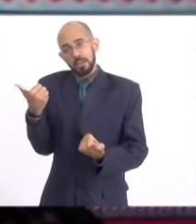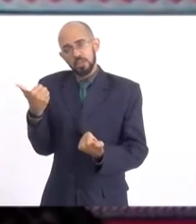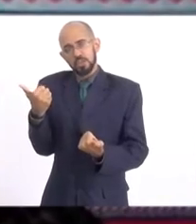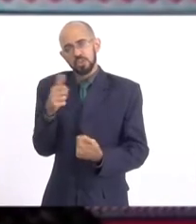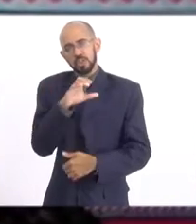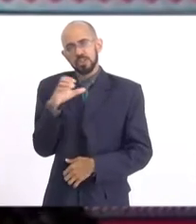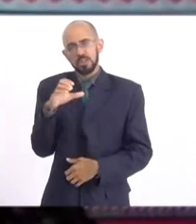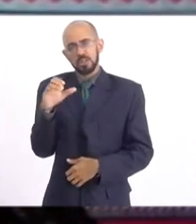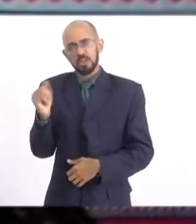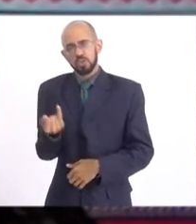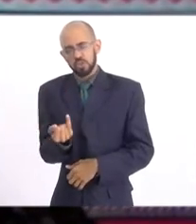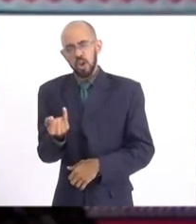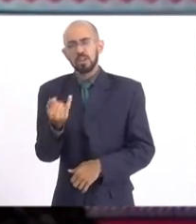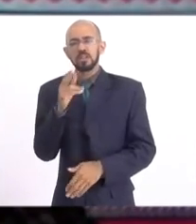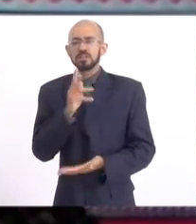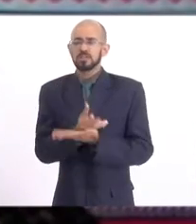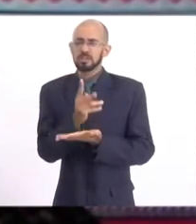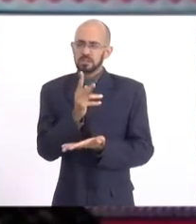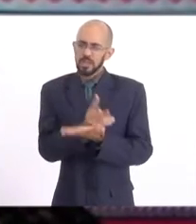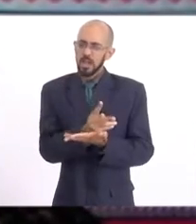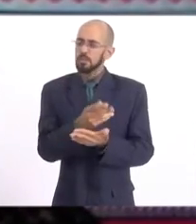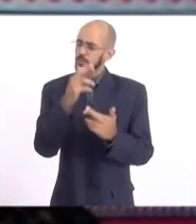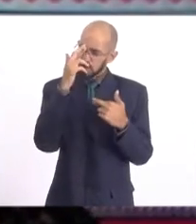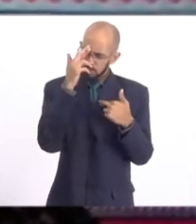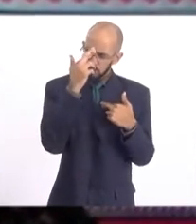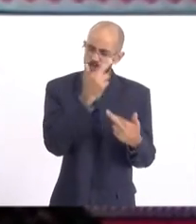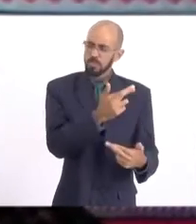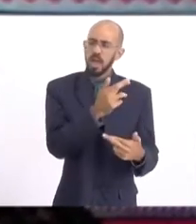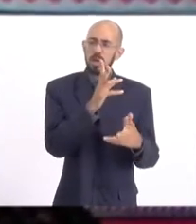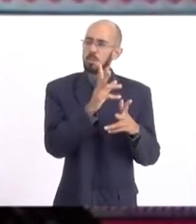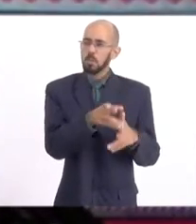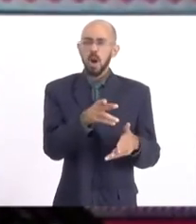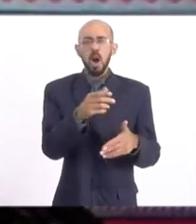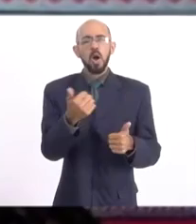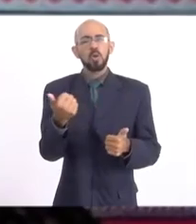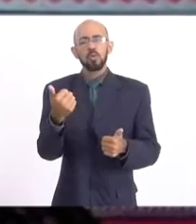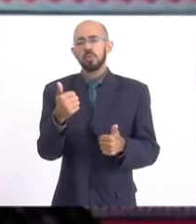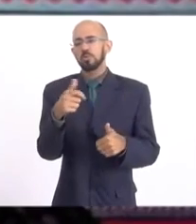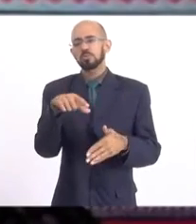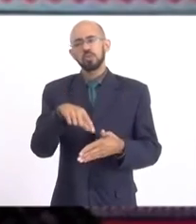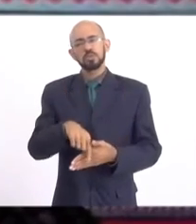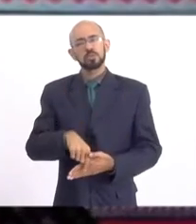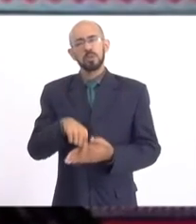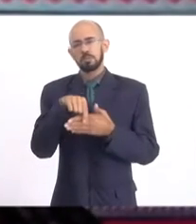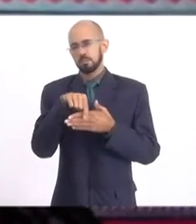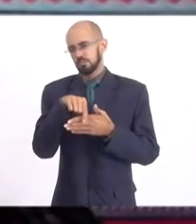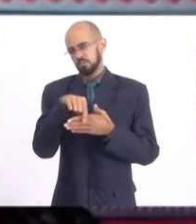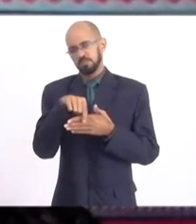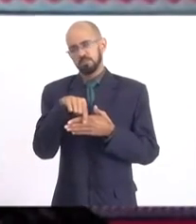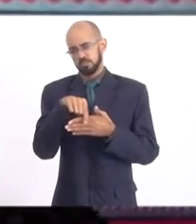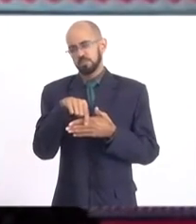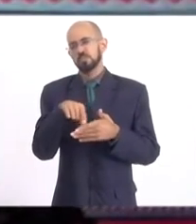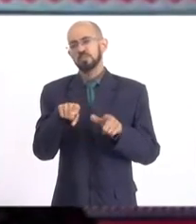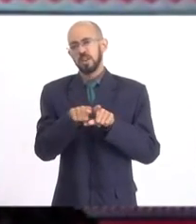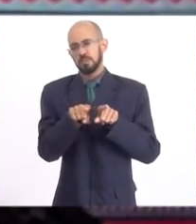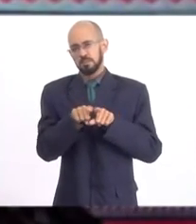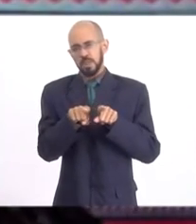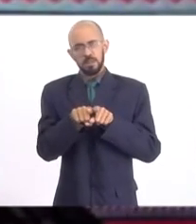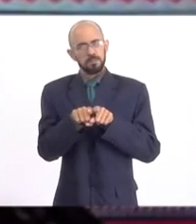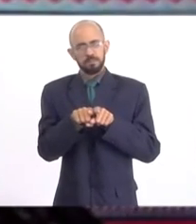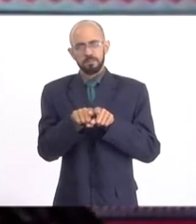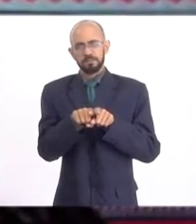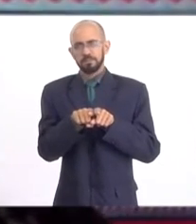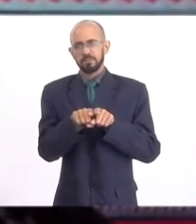tratada com muito respeito, como se titular fosse. Lachimo que não